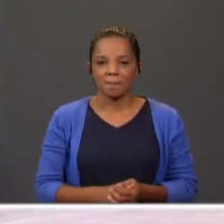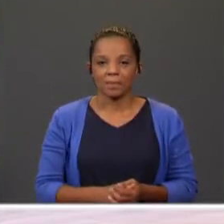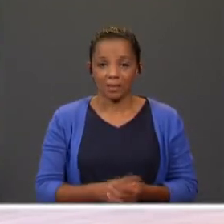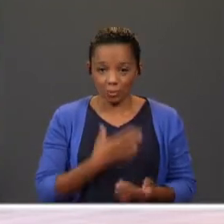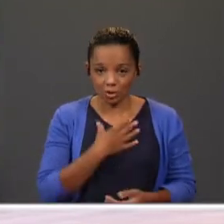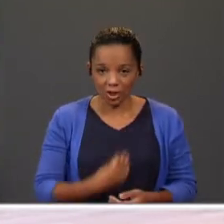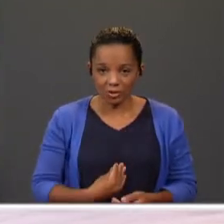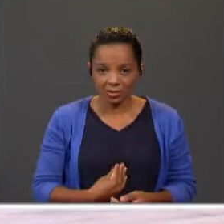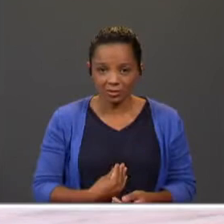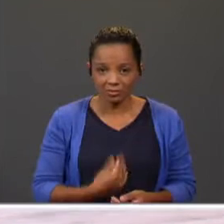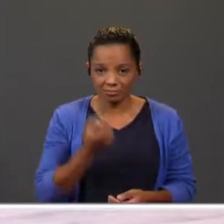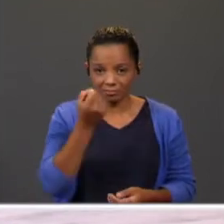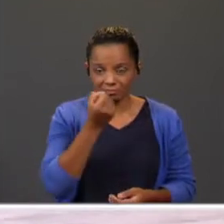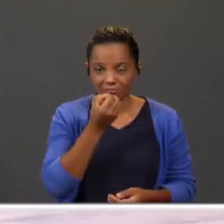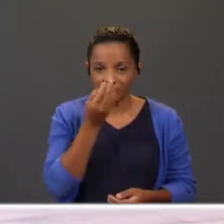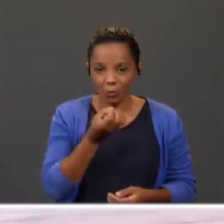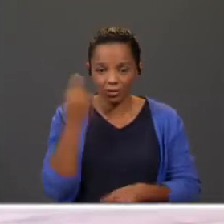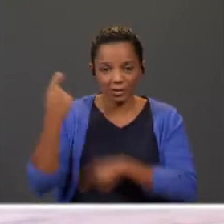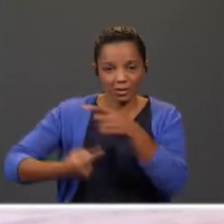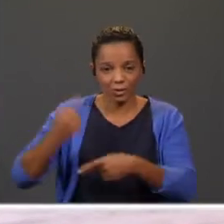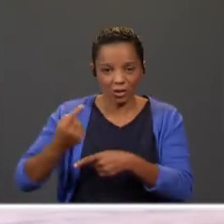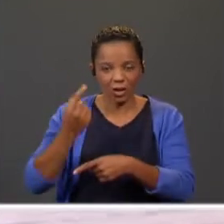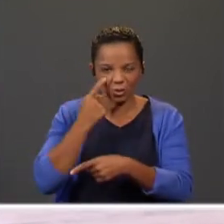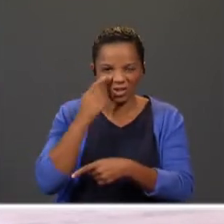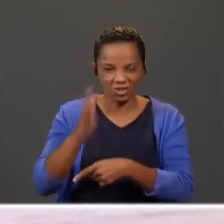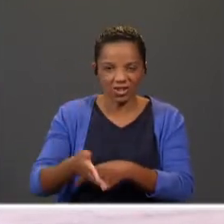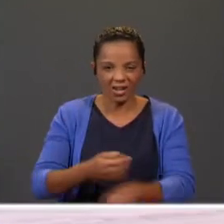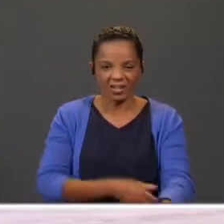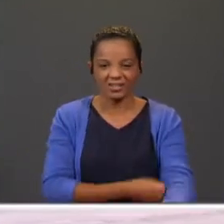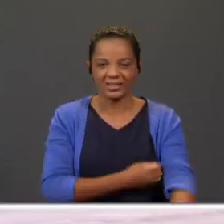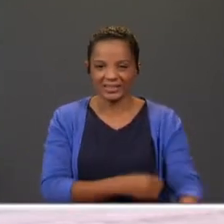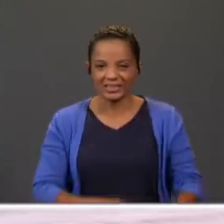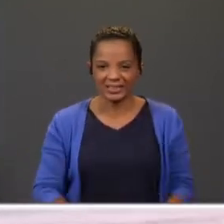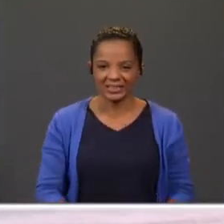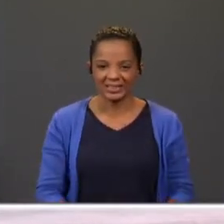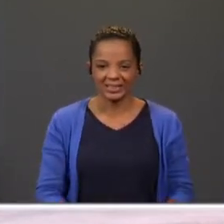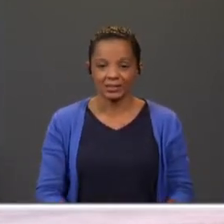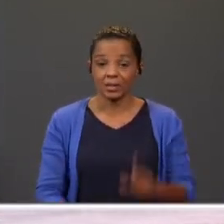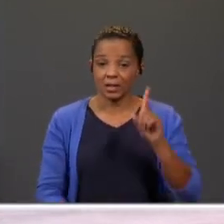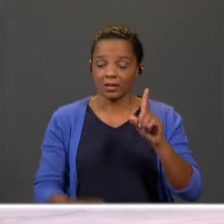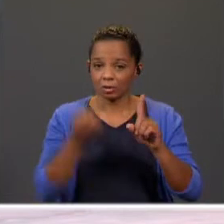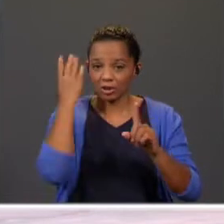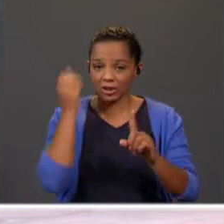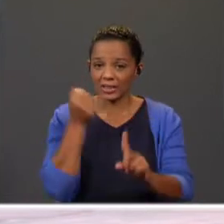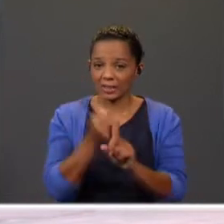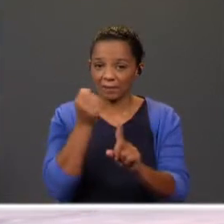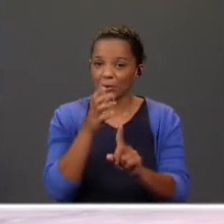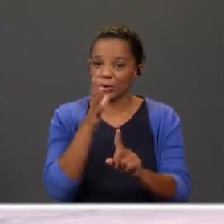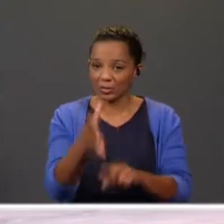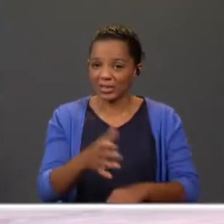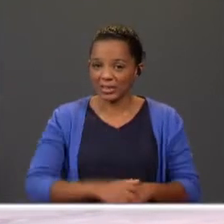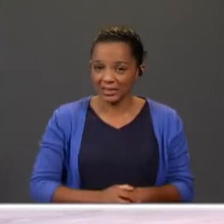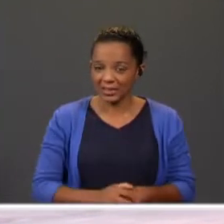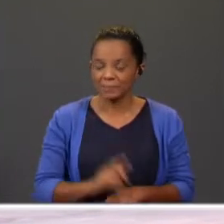Gostaste do nosso conto tradicional? Já conhecias? Sim? Não te esqueças do desafio que te deixei.